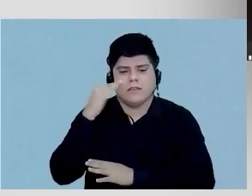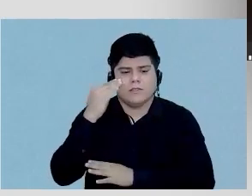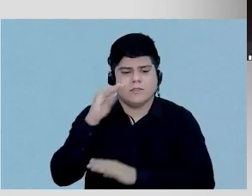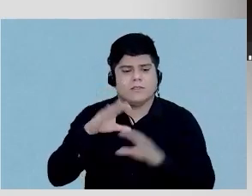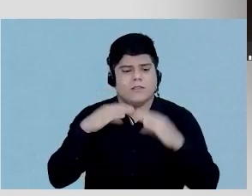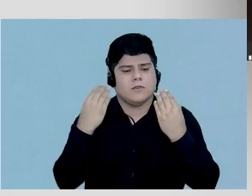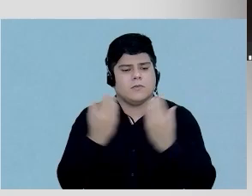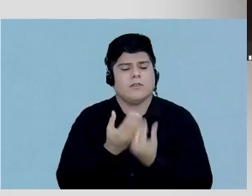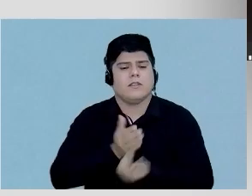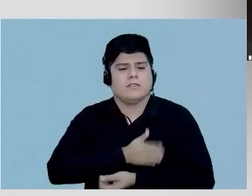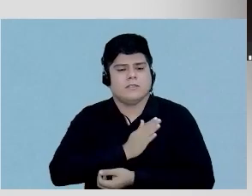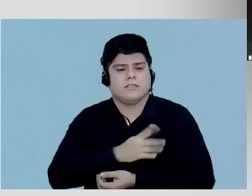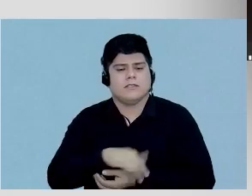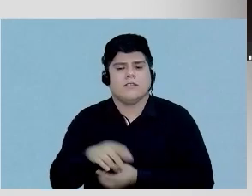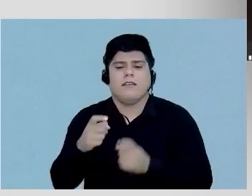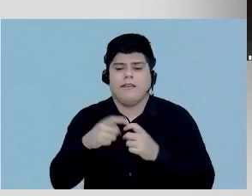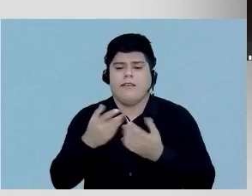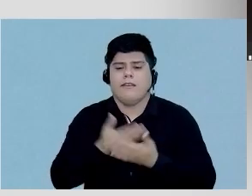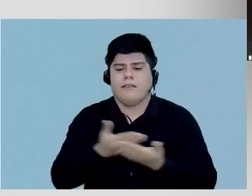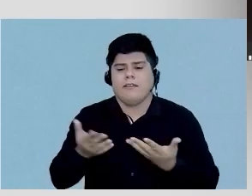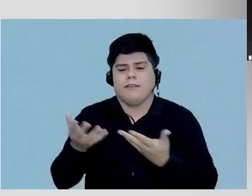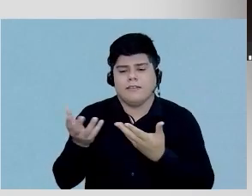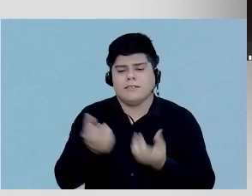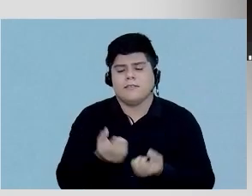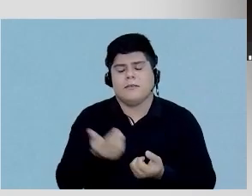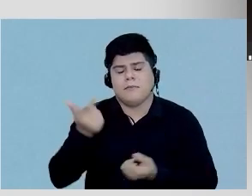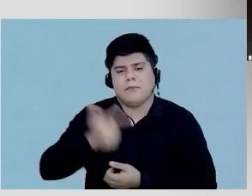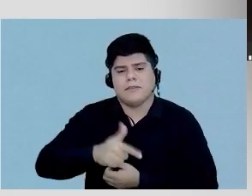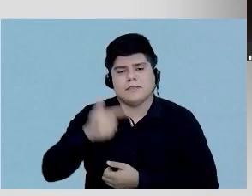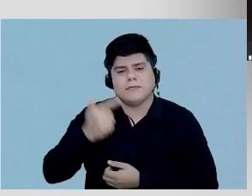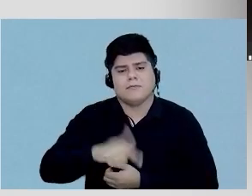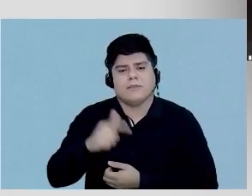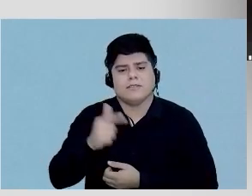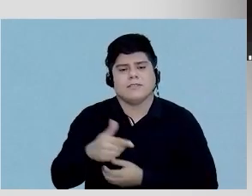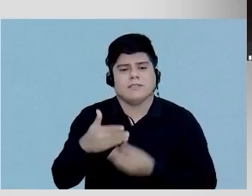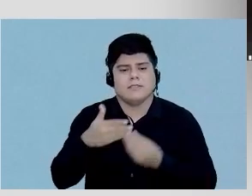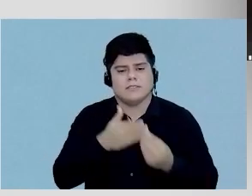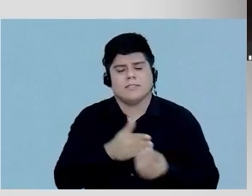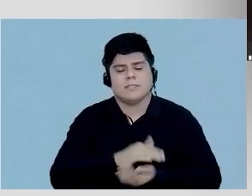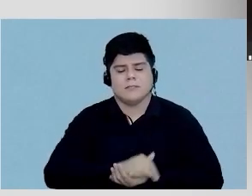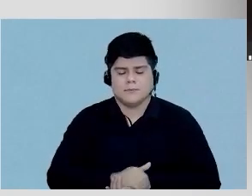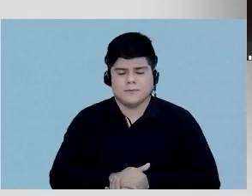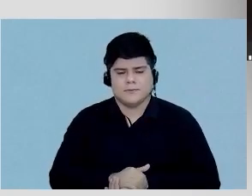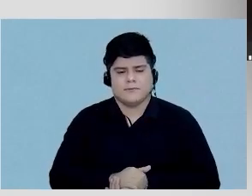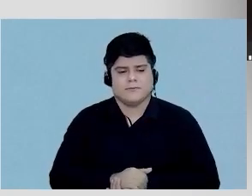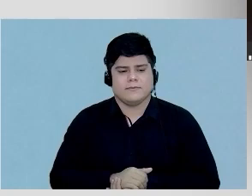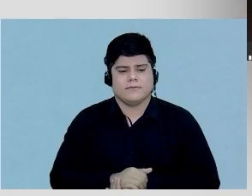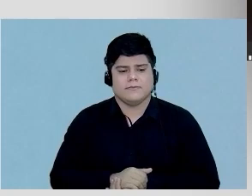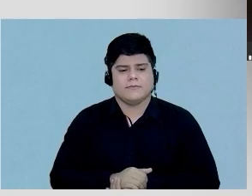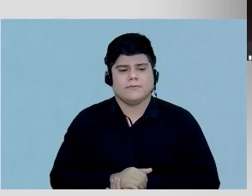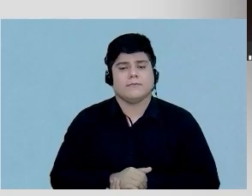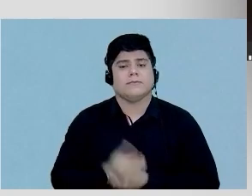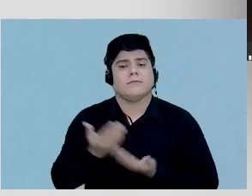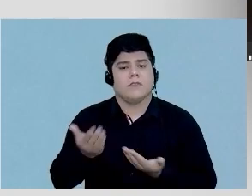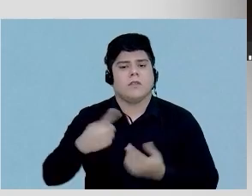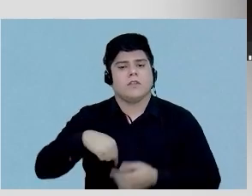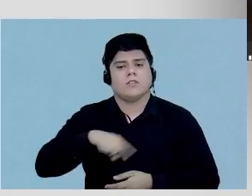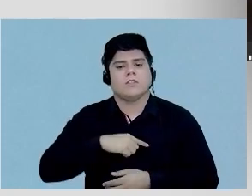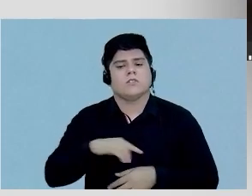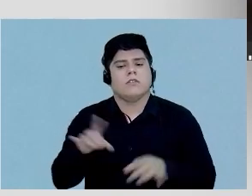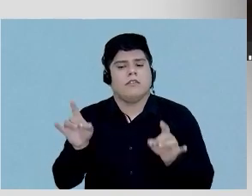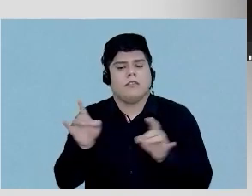da comunidade cardiológica e receber mais indicações para a gente concluir